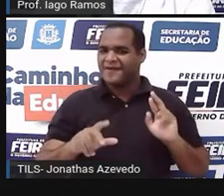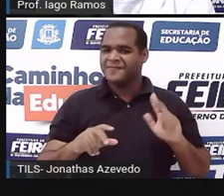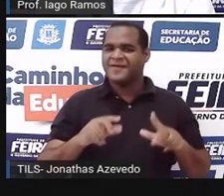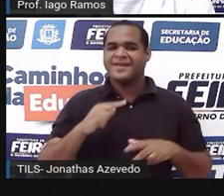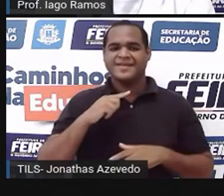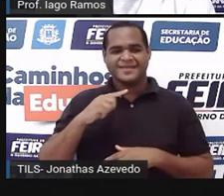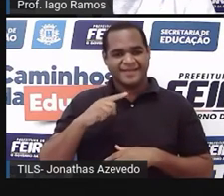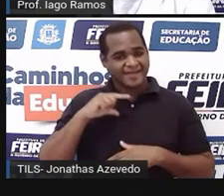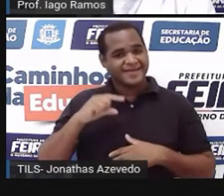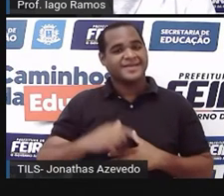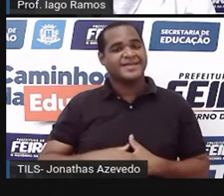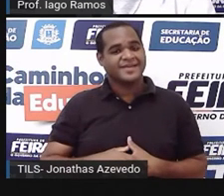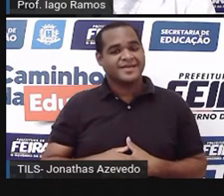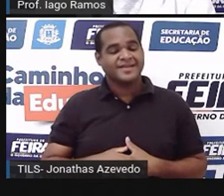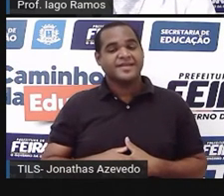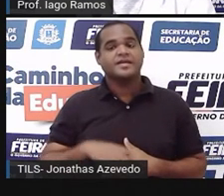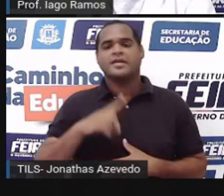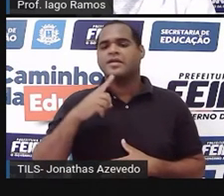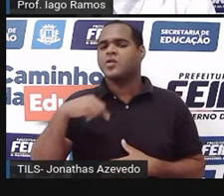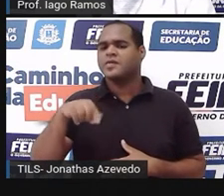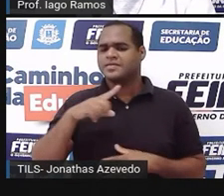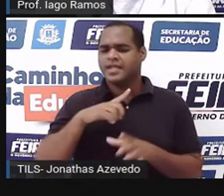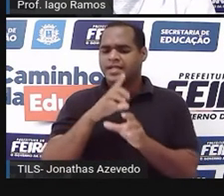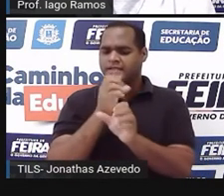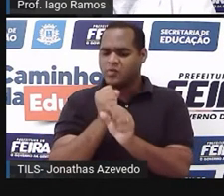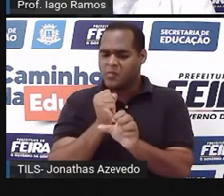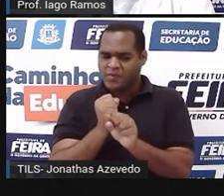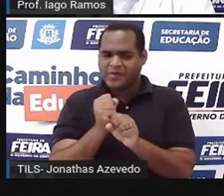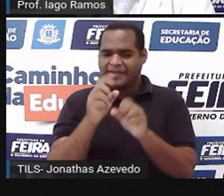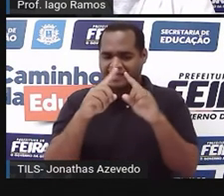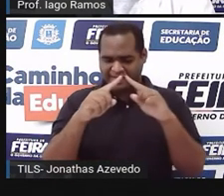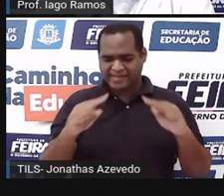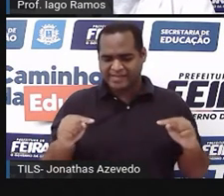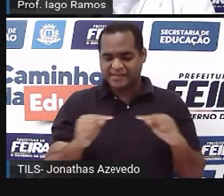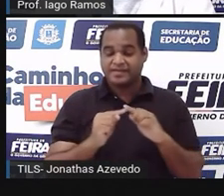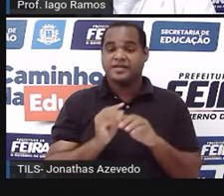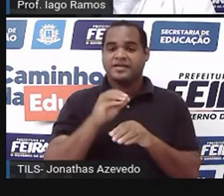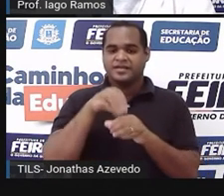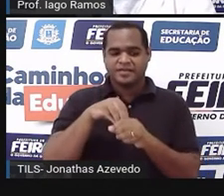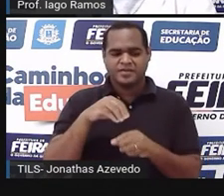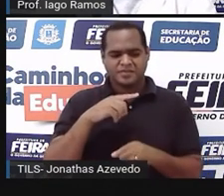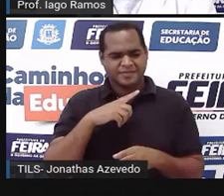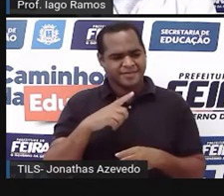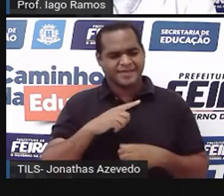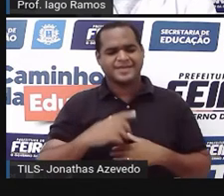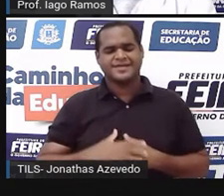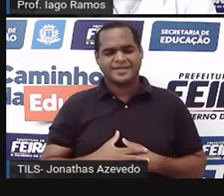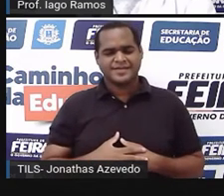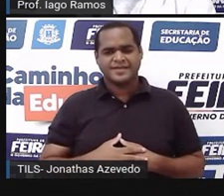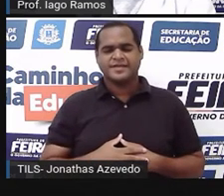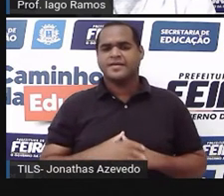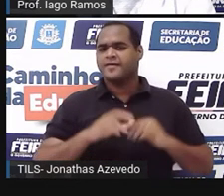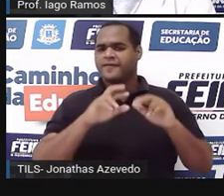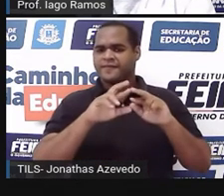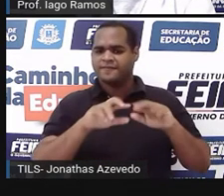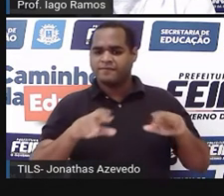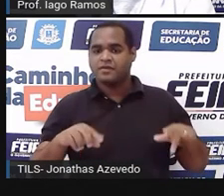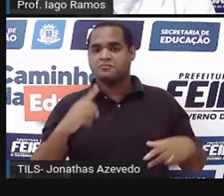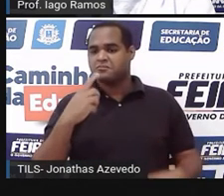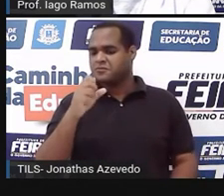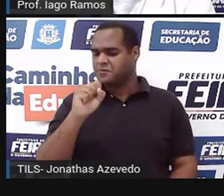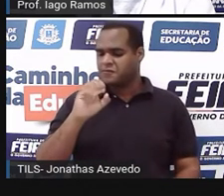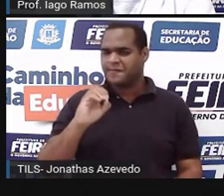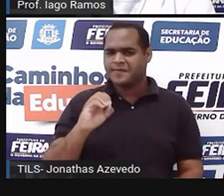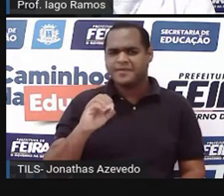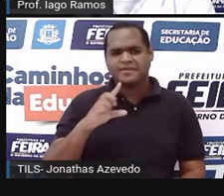diferentes e quando somou os ângulos de dentro desses triângulos, todos deram 180 graus.